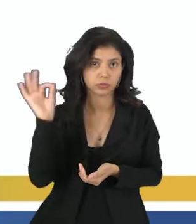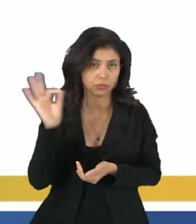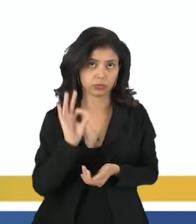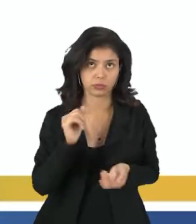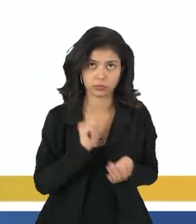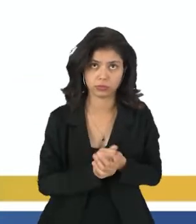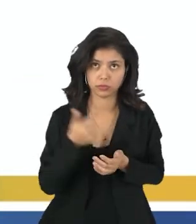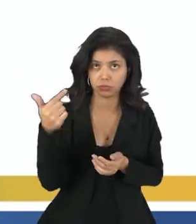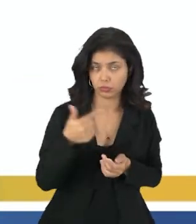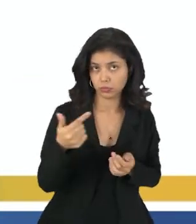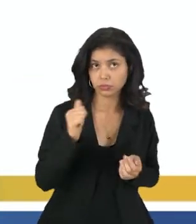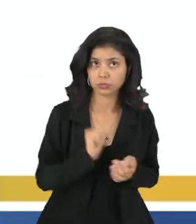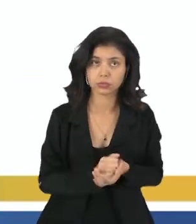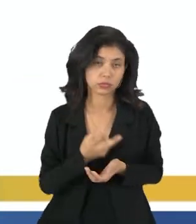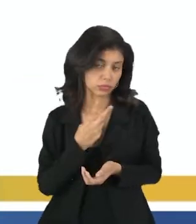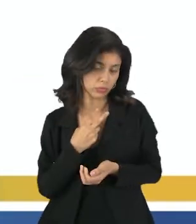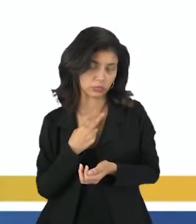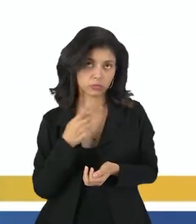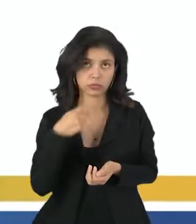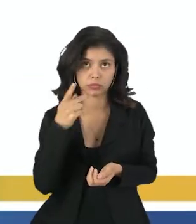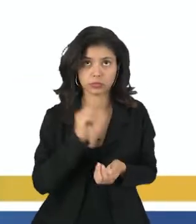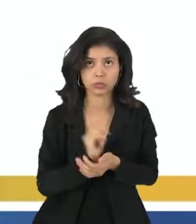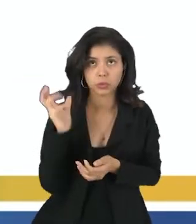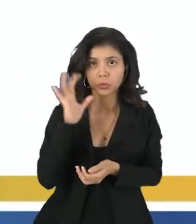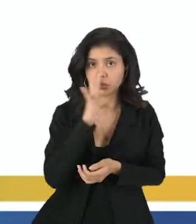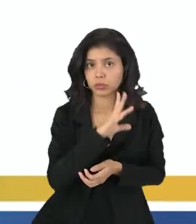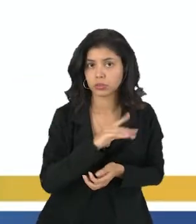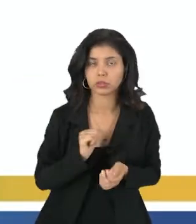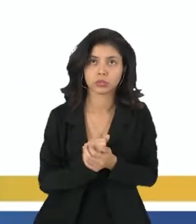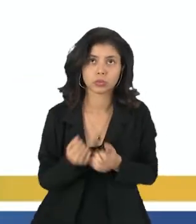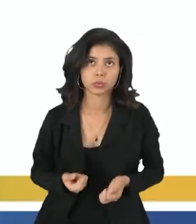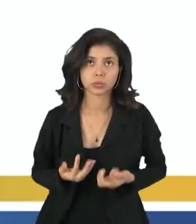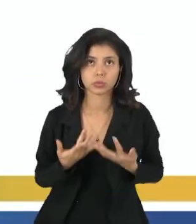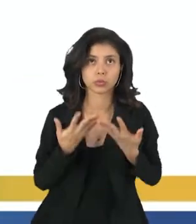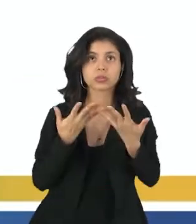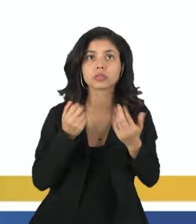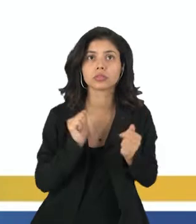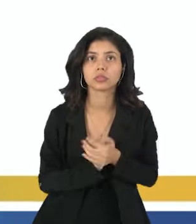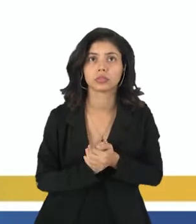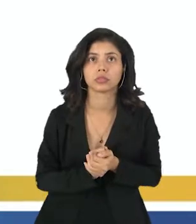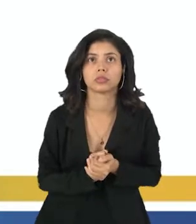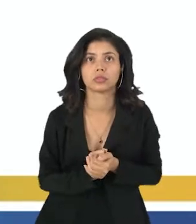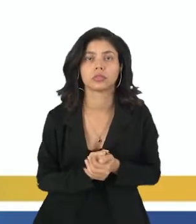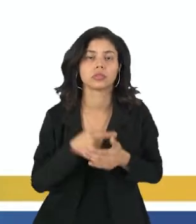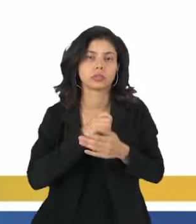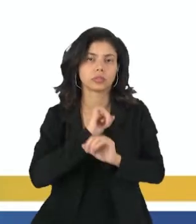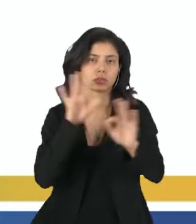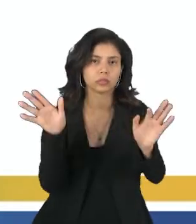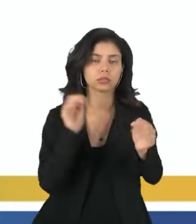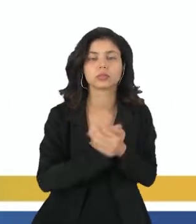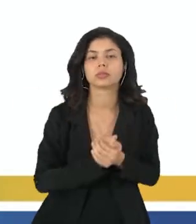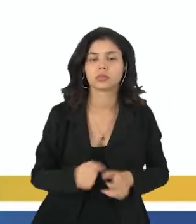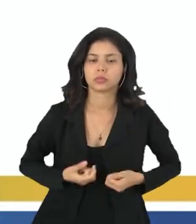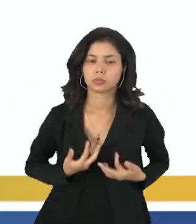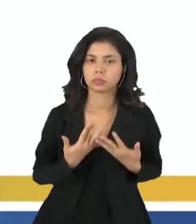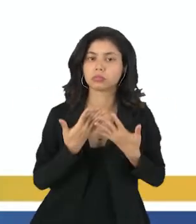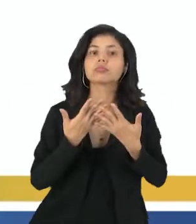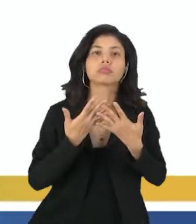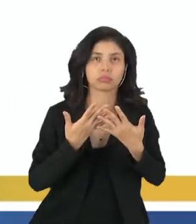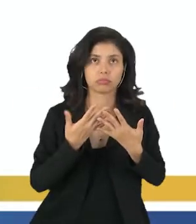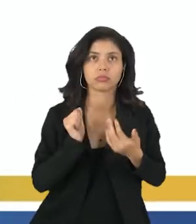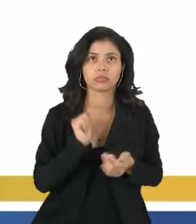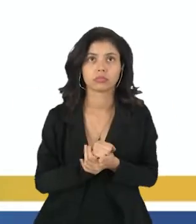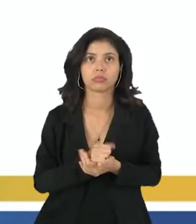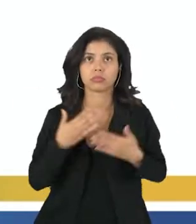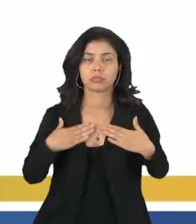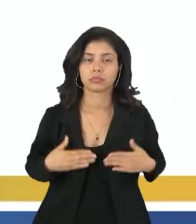segundo enunciado diz que o calor não pode fluir de forma espontânea, e eu deixo bem claro que é de forma espontânea,